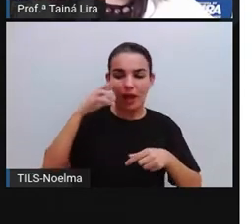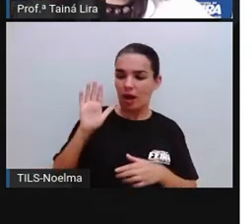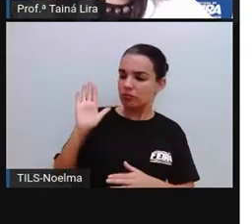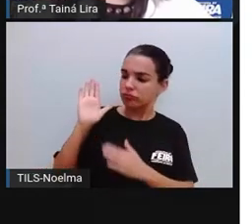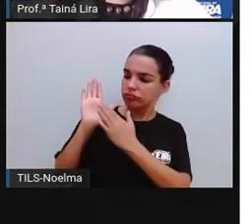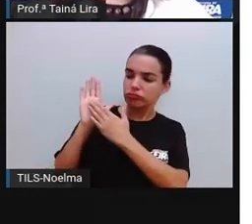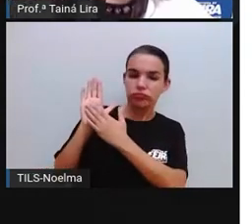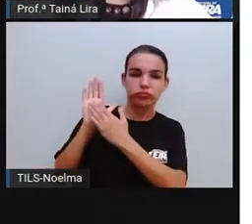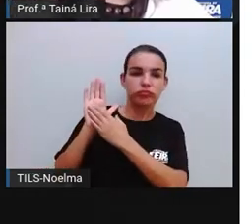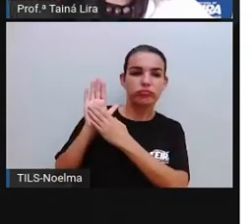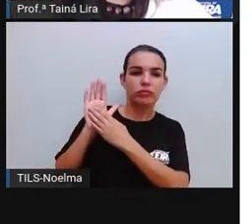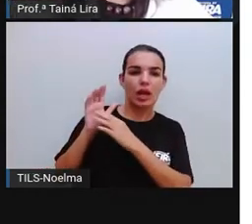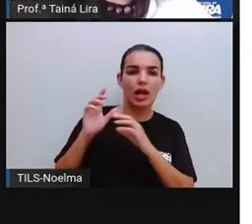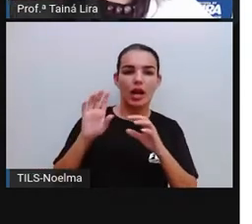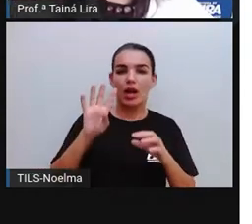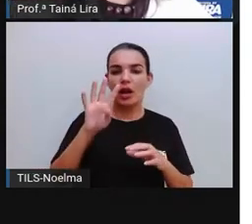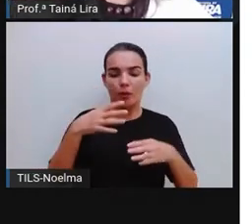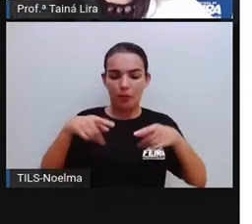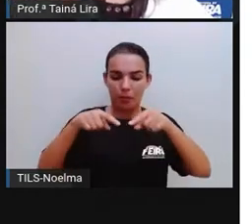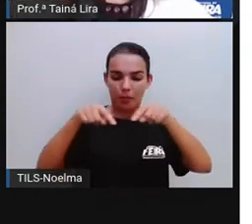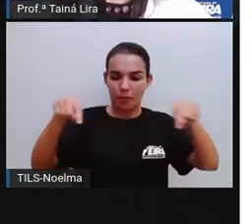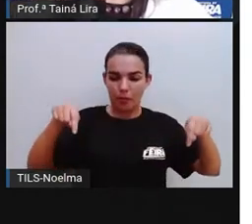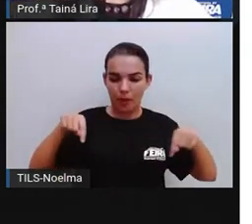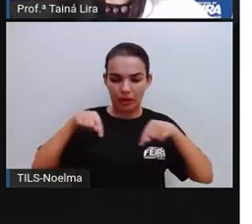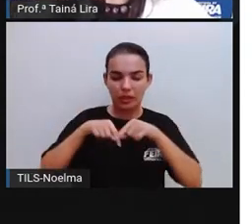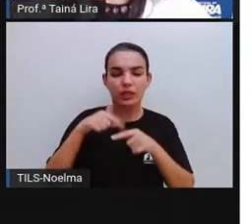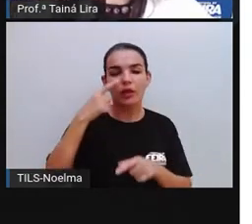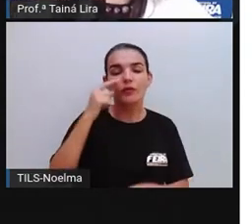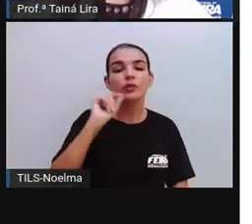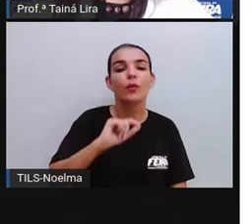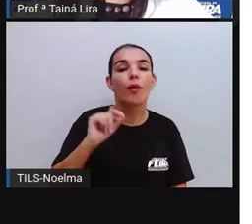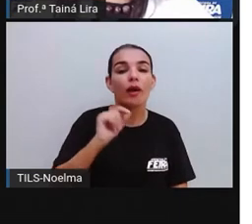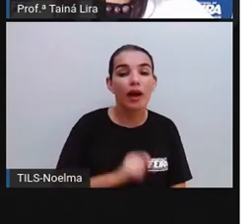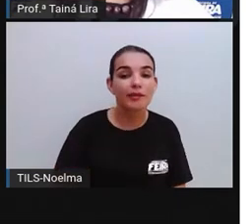para essa parte quadrada, eu vou enxergar qual figura?